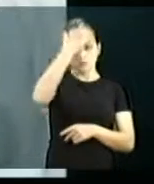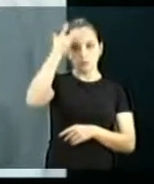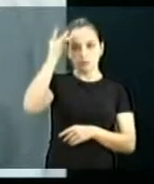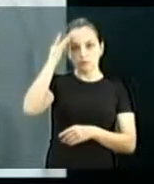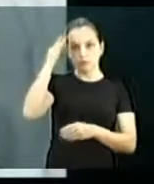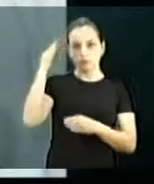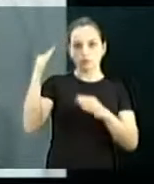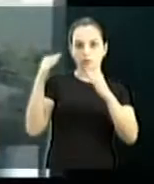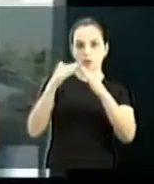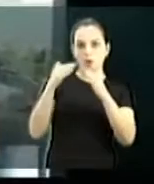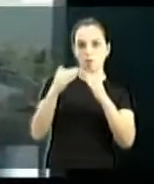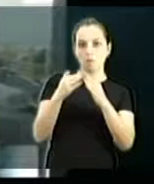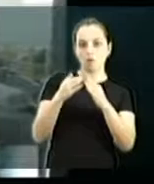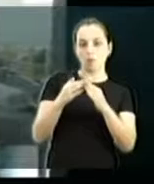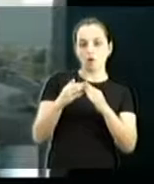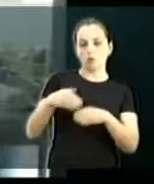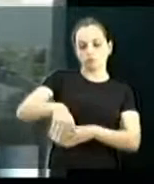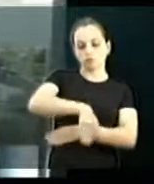Pode voltar um?